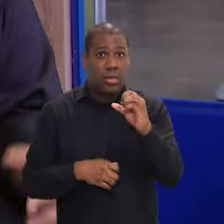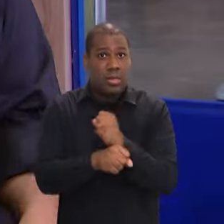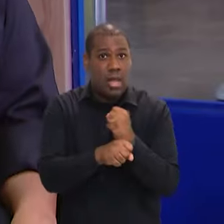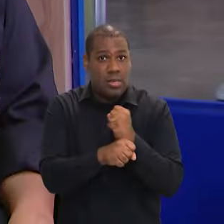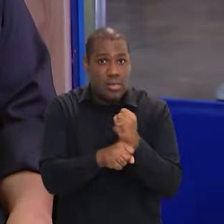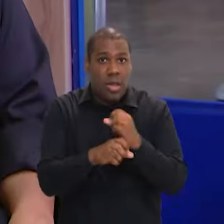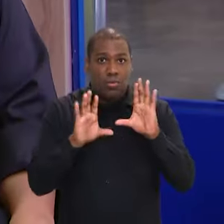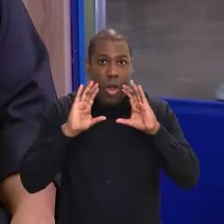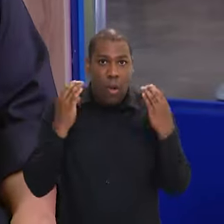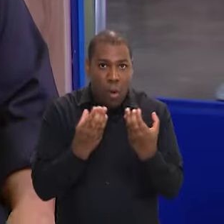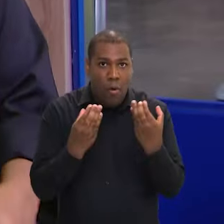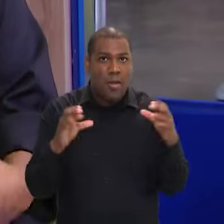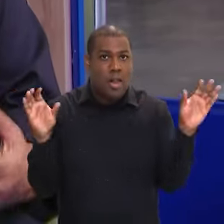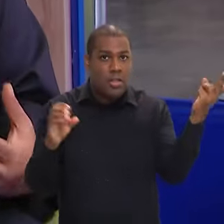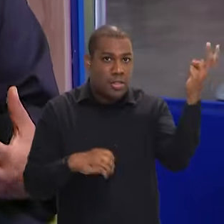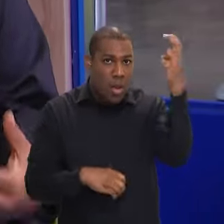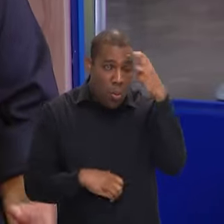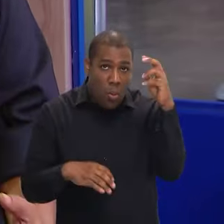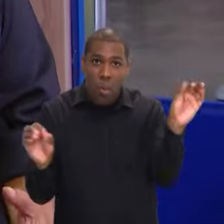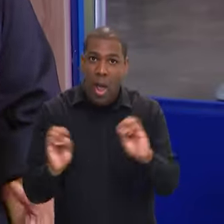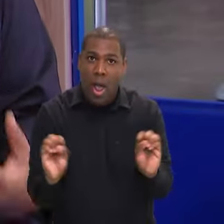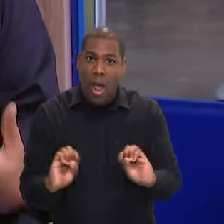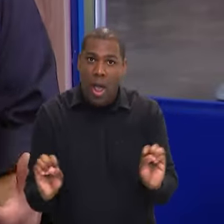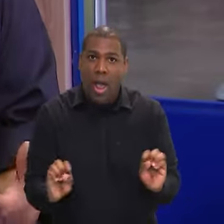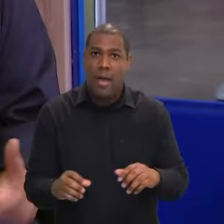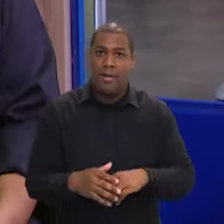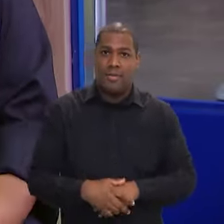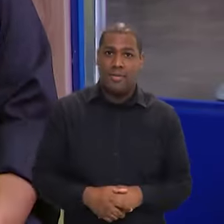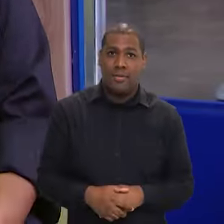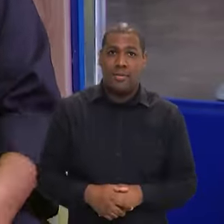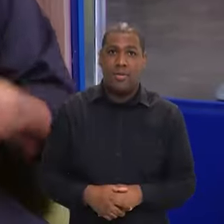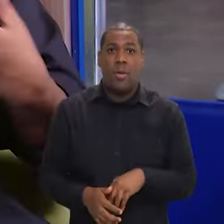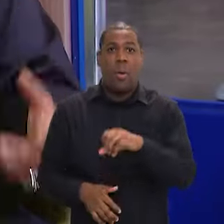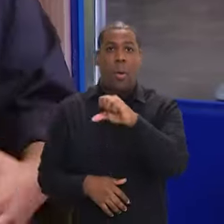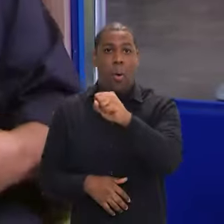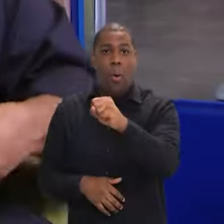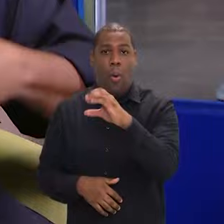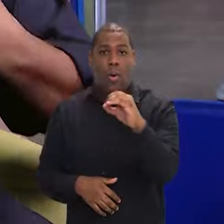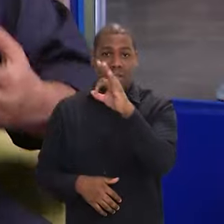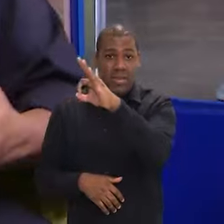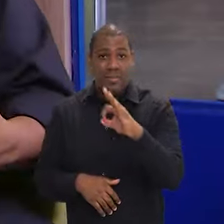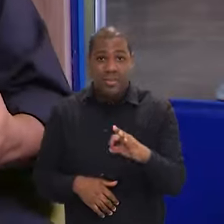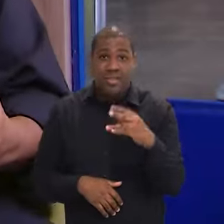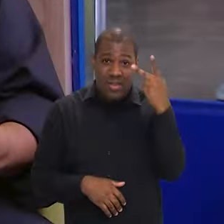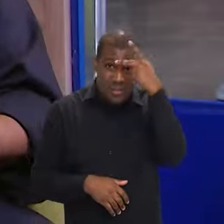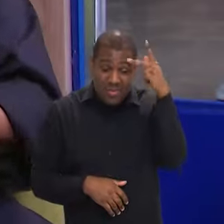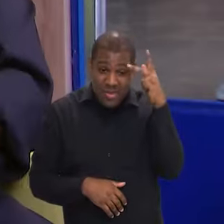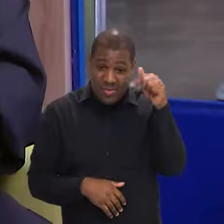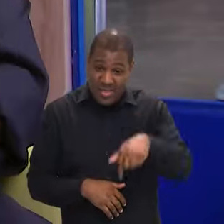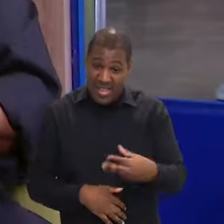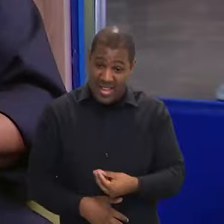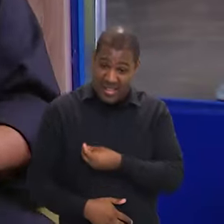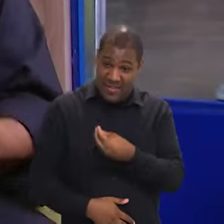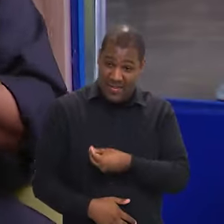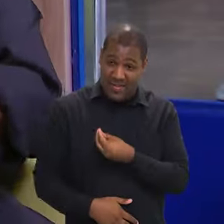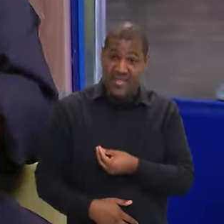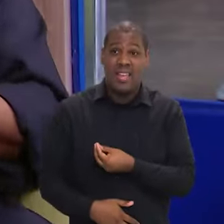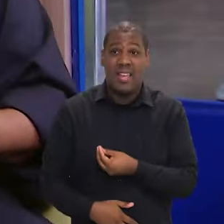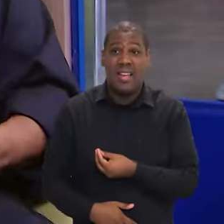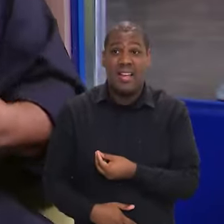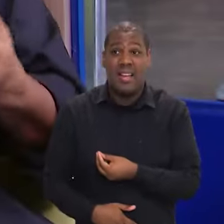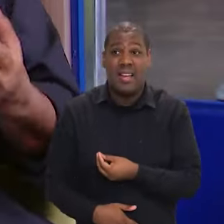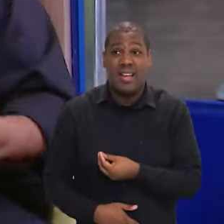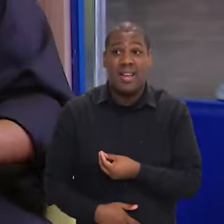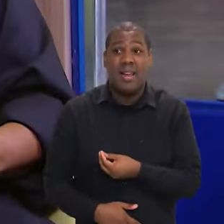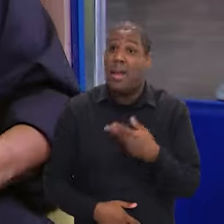10 anos nós não tínhamos esse encontro, né, muita gente, 80%, né, ou 70% que eu